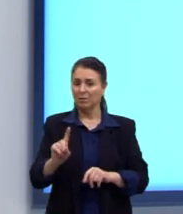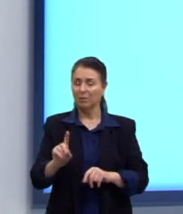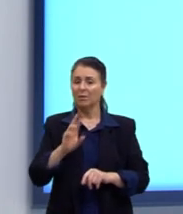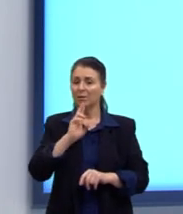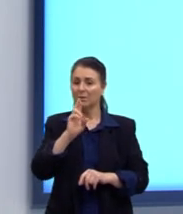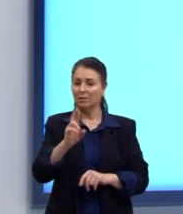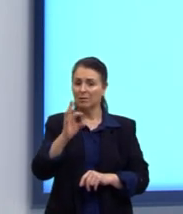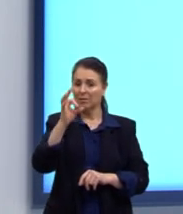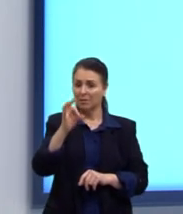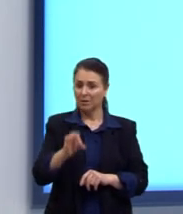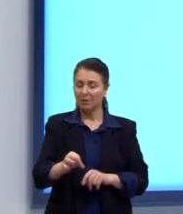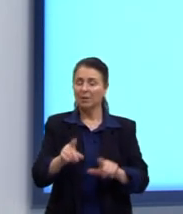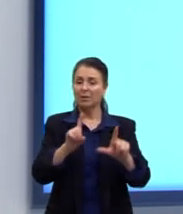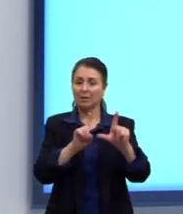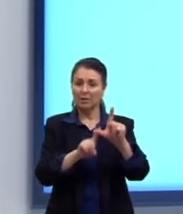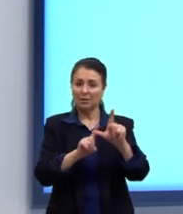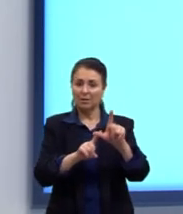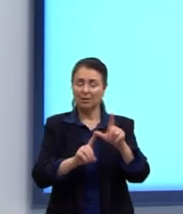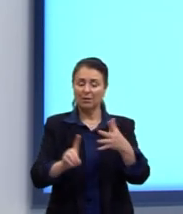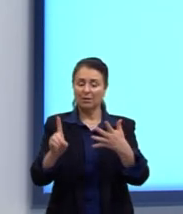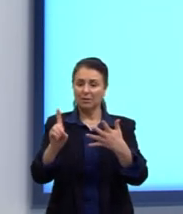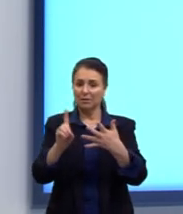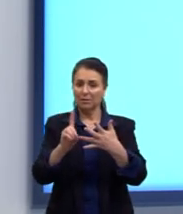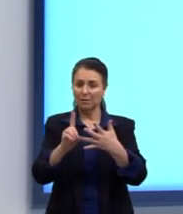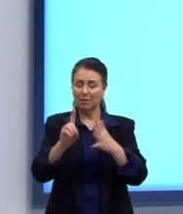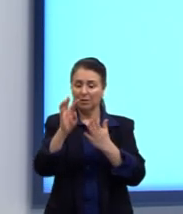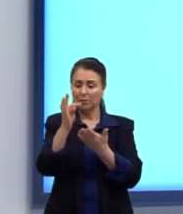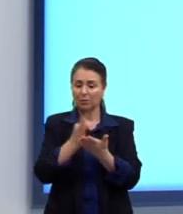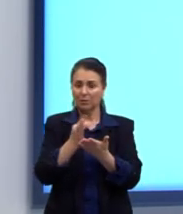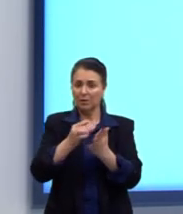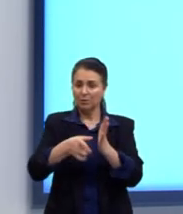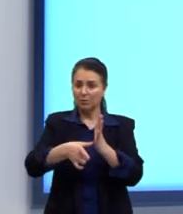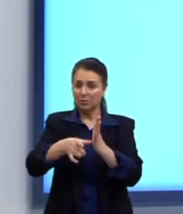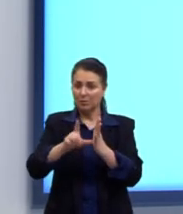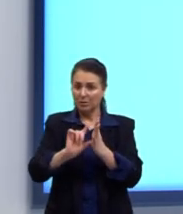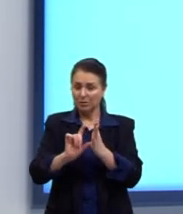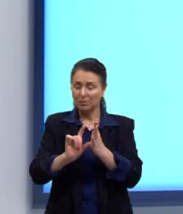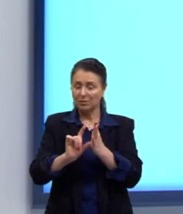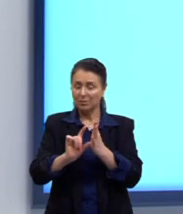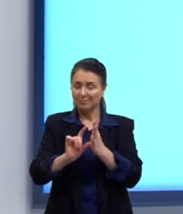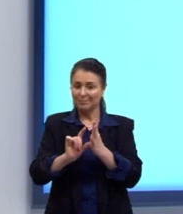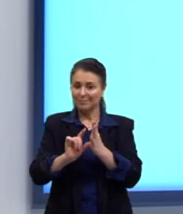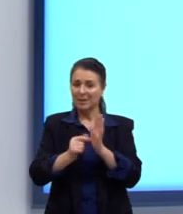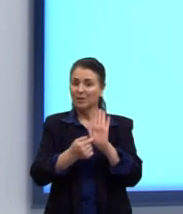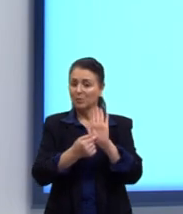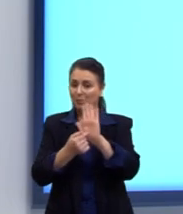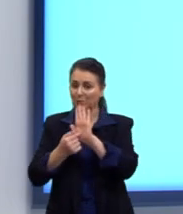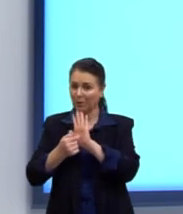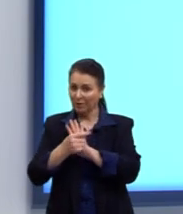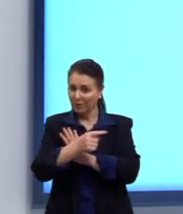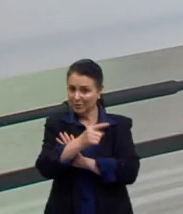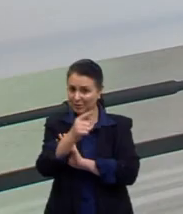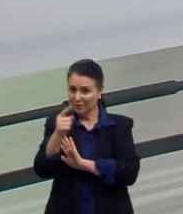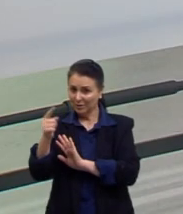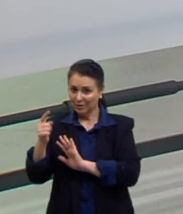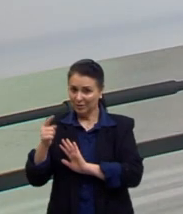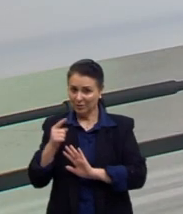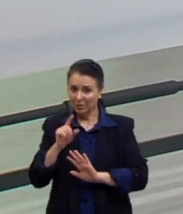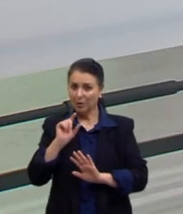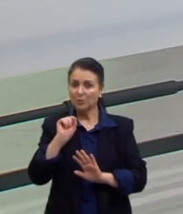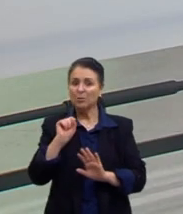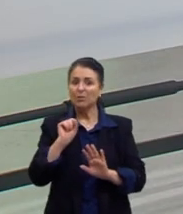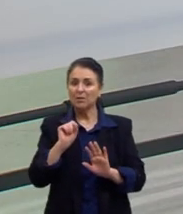resposta correta aqui é a letra D. O texto anterior ali serve para nos dizer o que são essas expressões